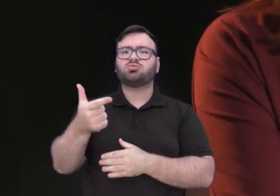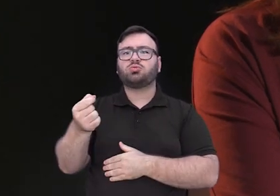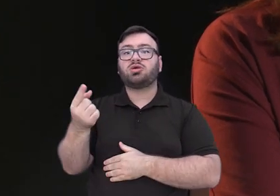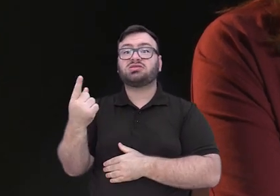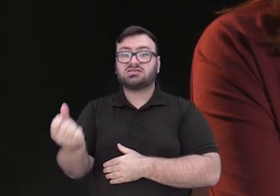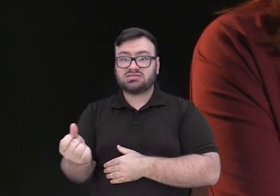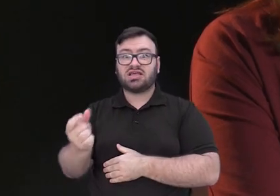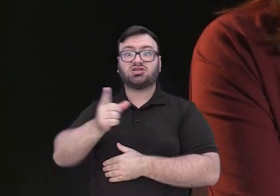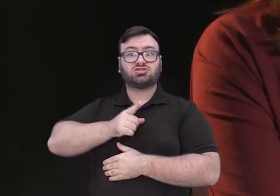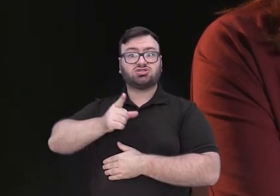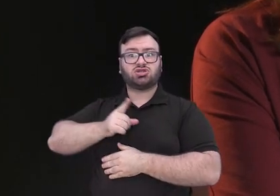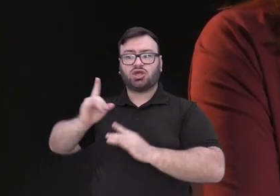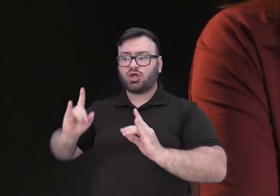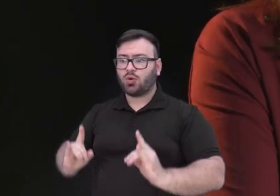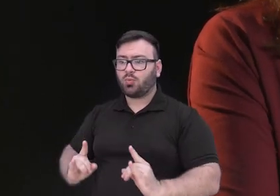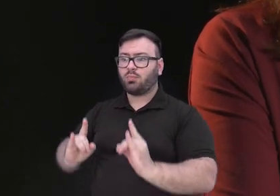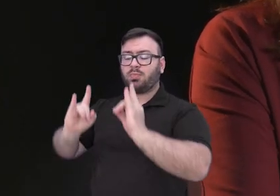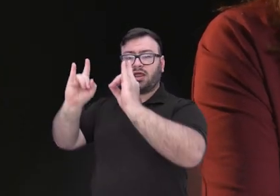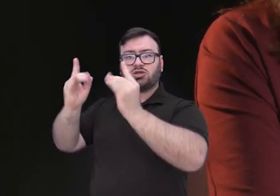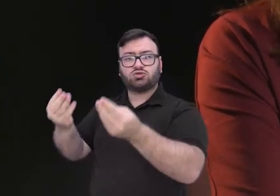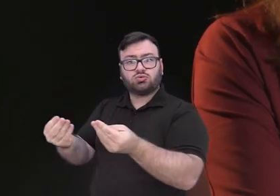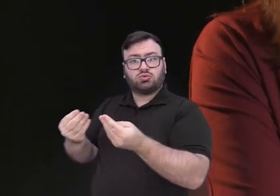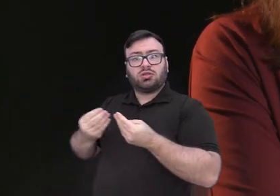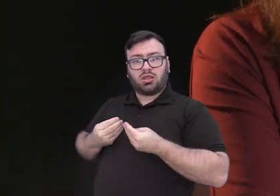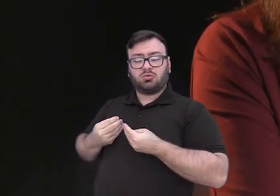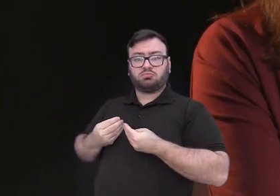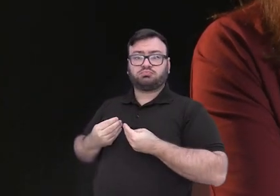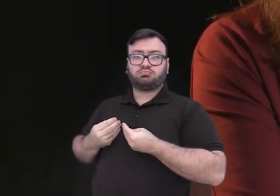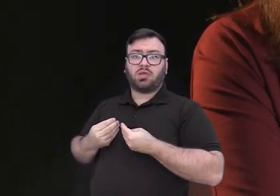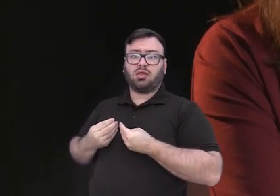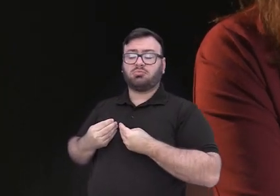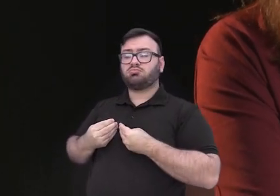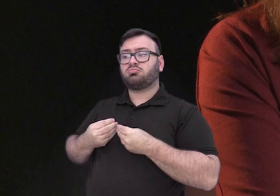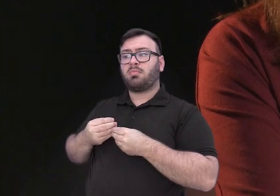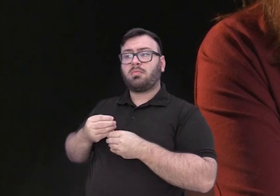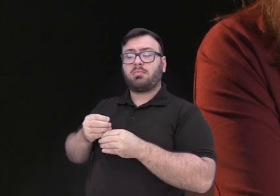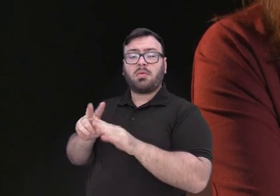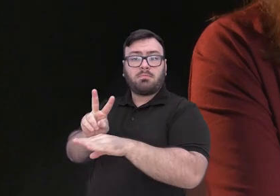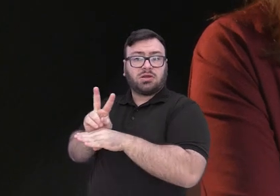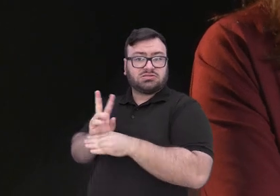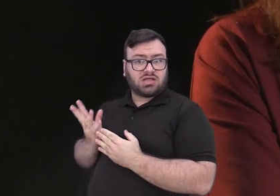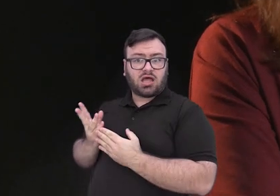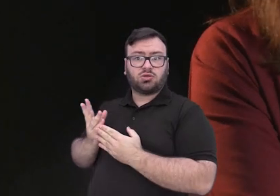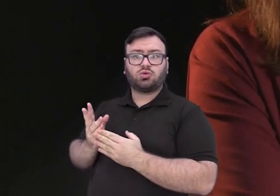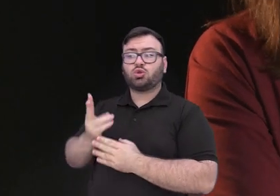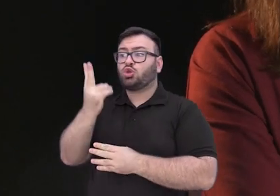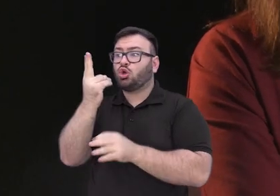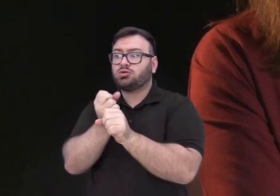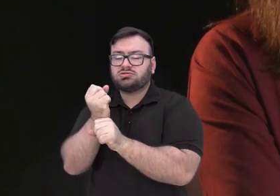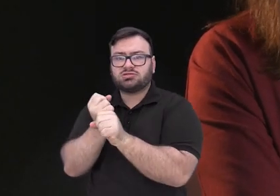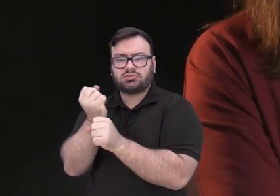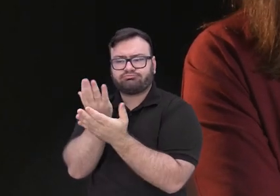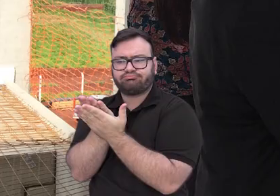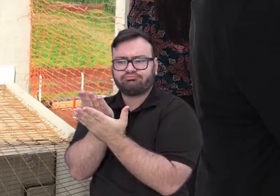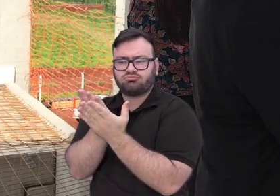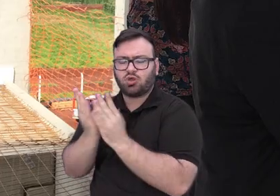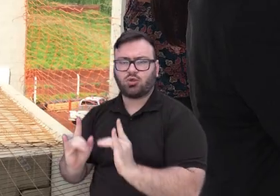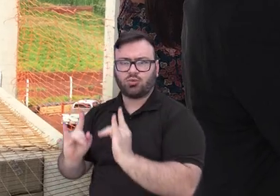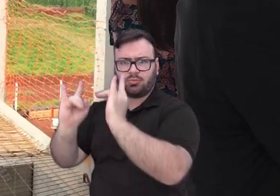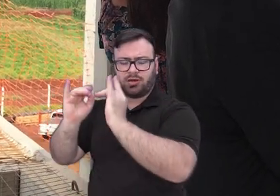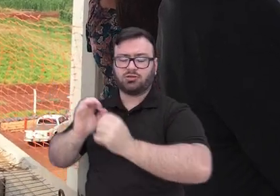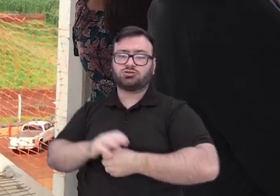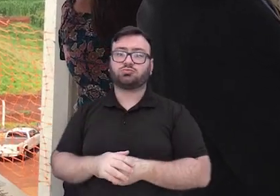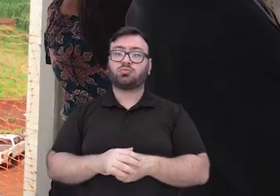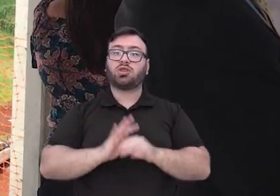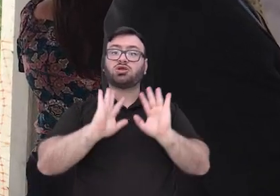nós ocupamos uma área que nos foi cedida pelo município. Nós ficamos nessa área nos primeiros dois anos que estivemos lá. Já em